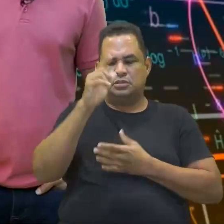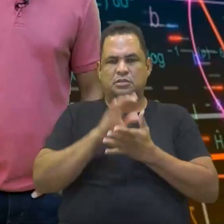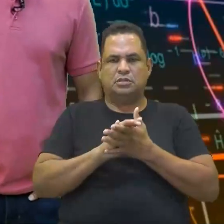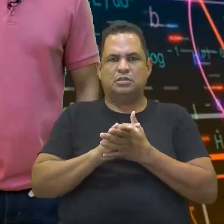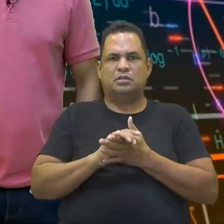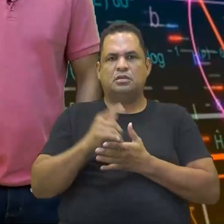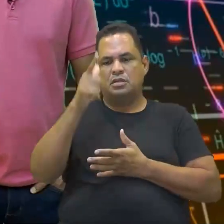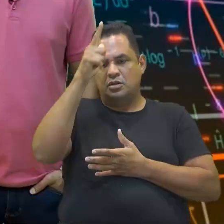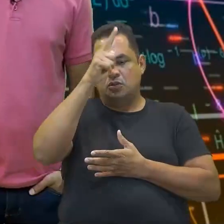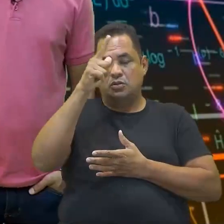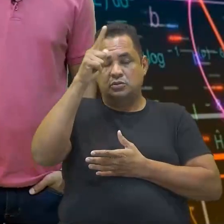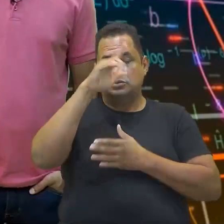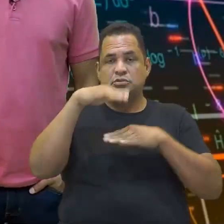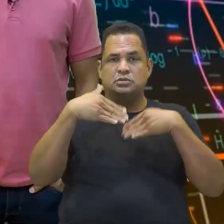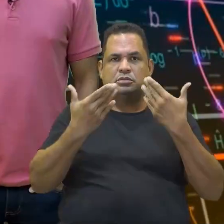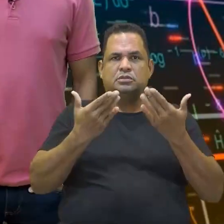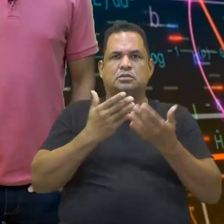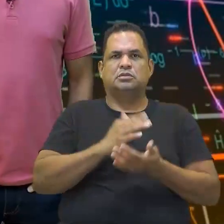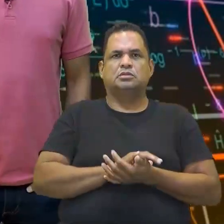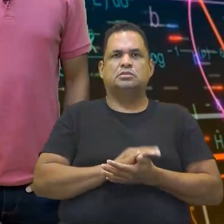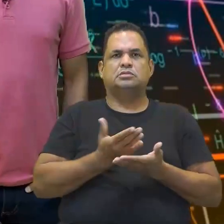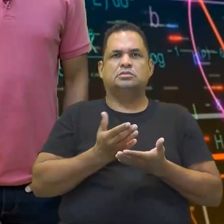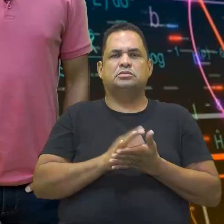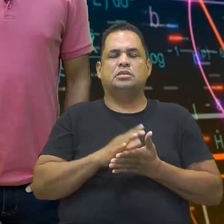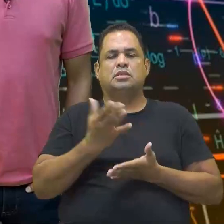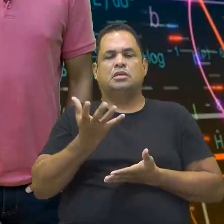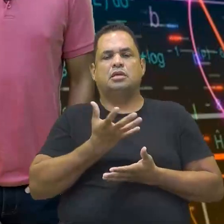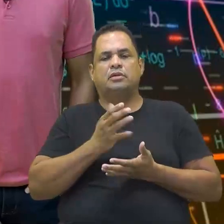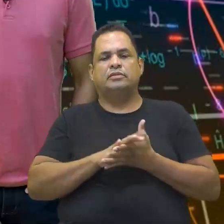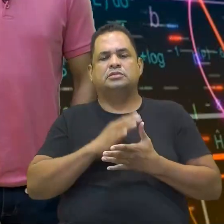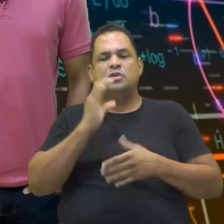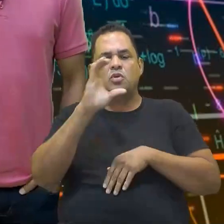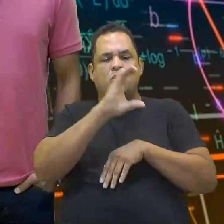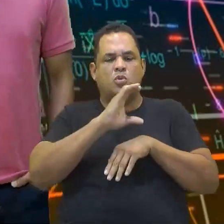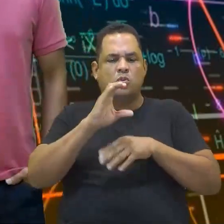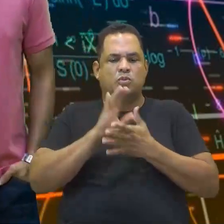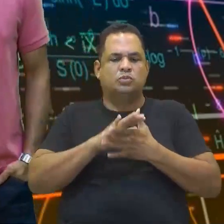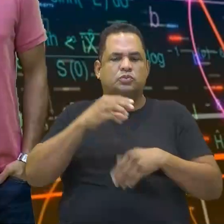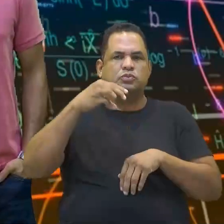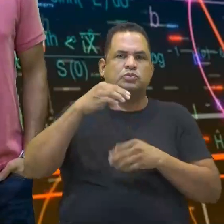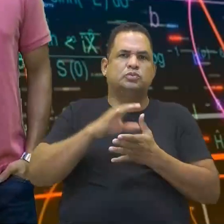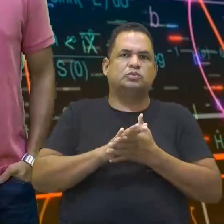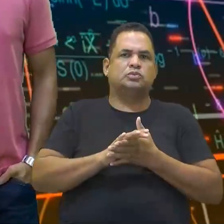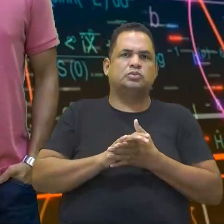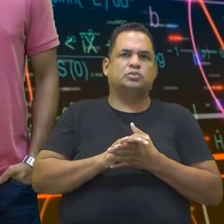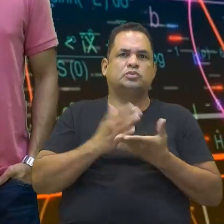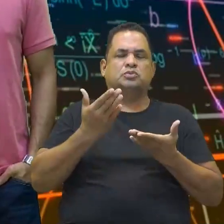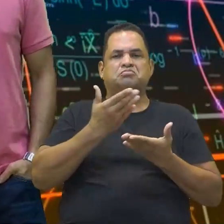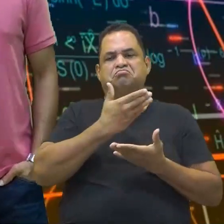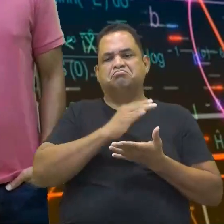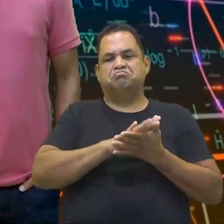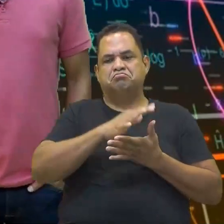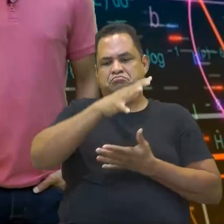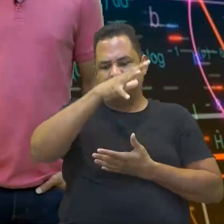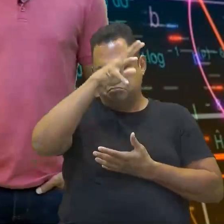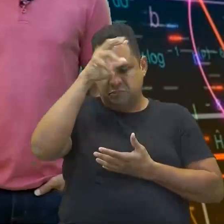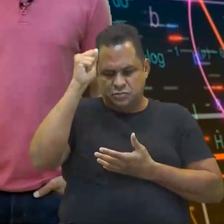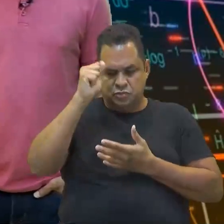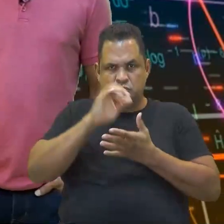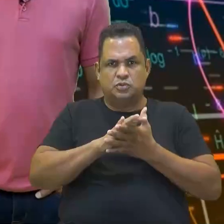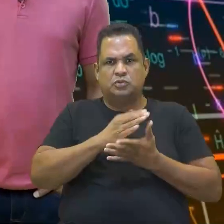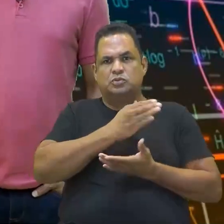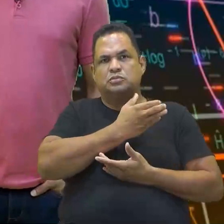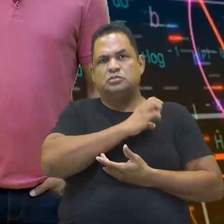nos concursos. Então, para quem tem intenção de fazer concurso municipal, estadual, até mesmo federal, já vai indo por esse caminho, tá? Porque